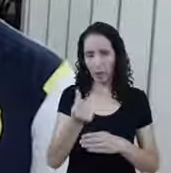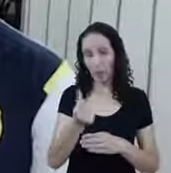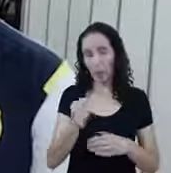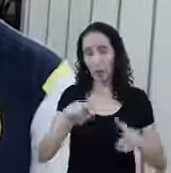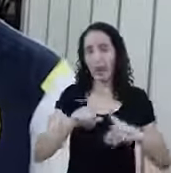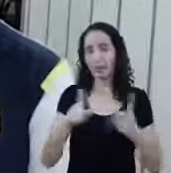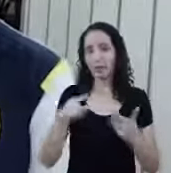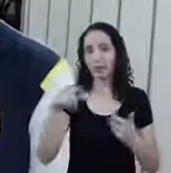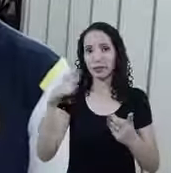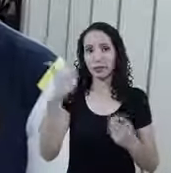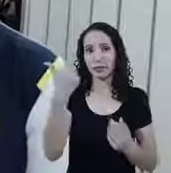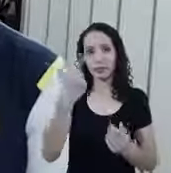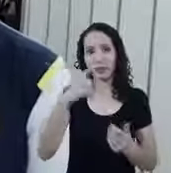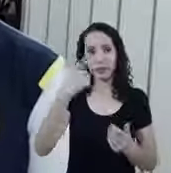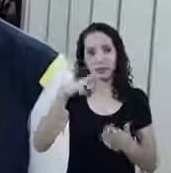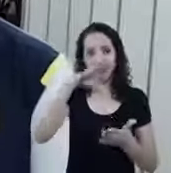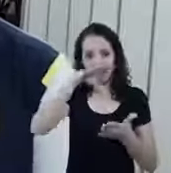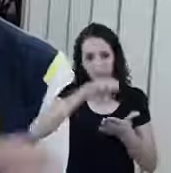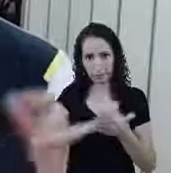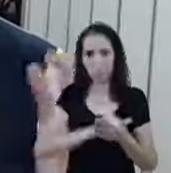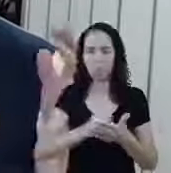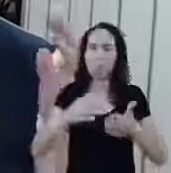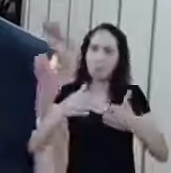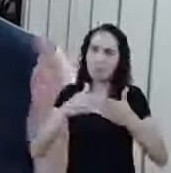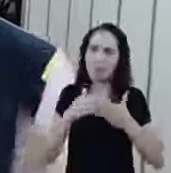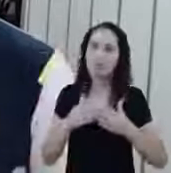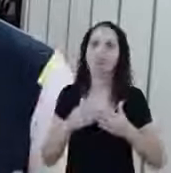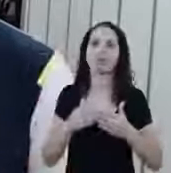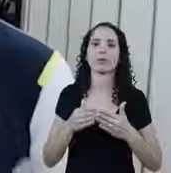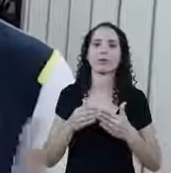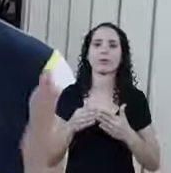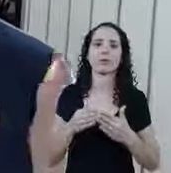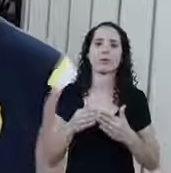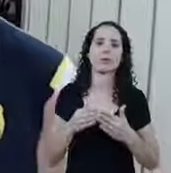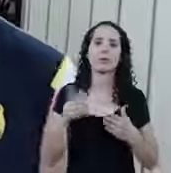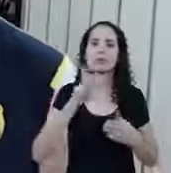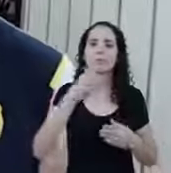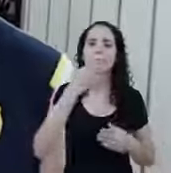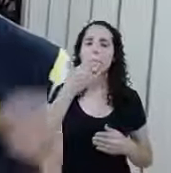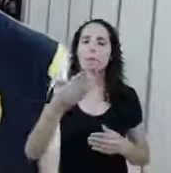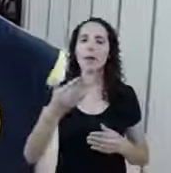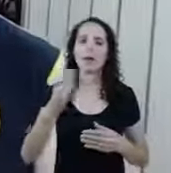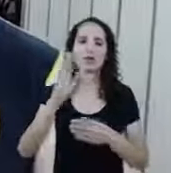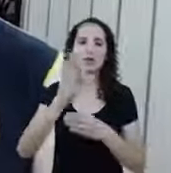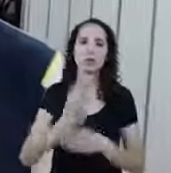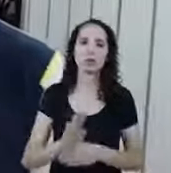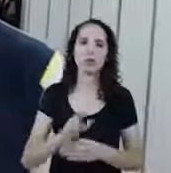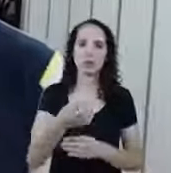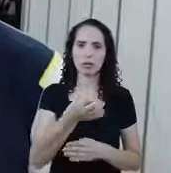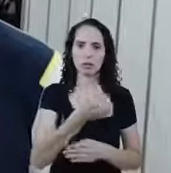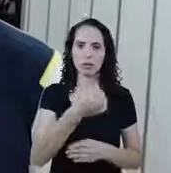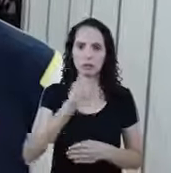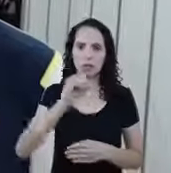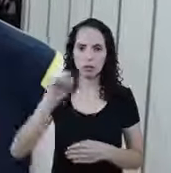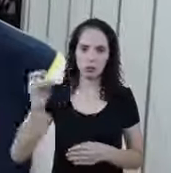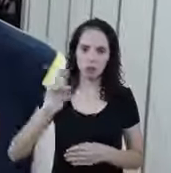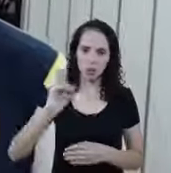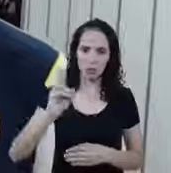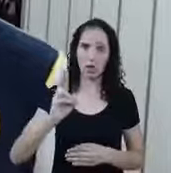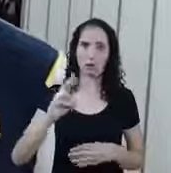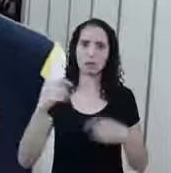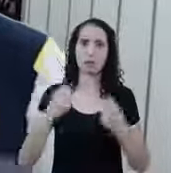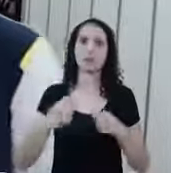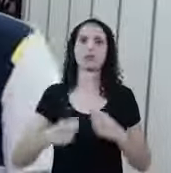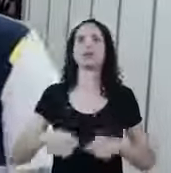entre solicitando 600 reais É isso aí É empatia isso É Então eu quero que você Seja honesto Assim como você